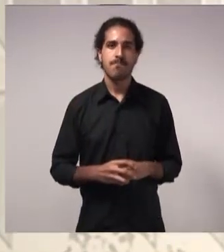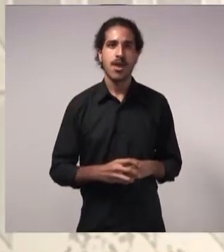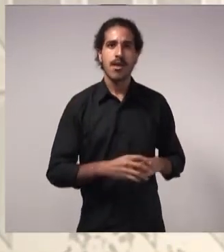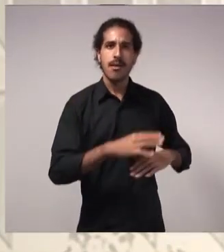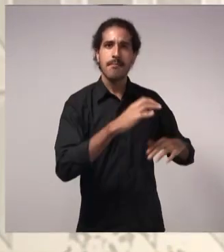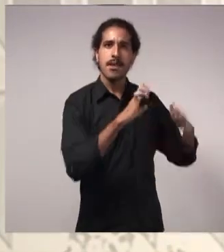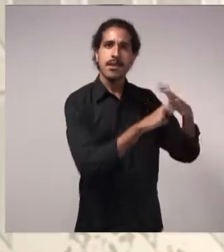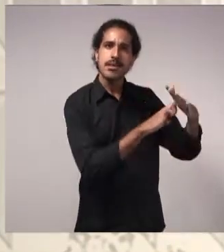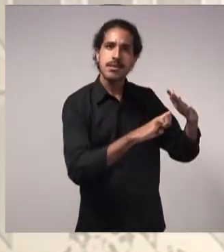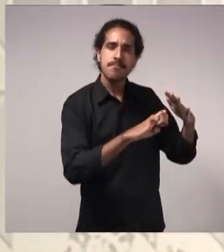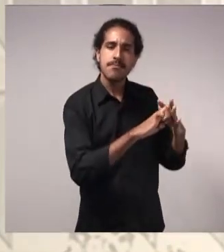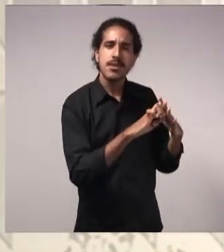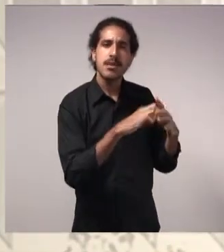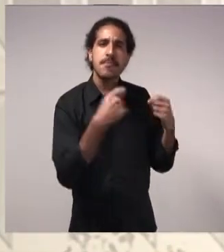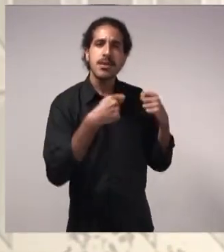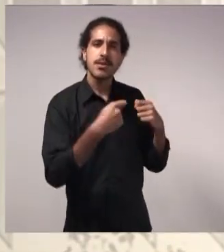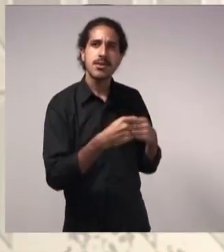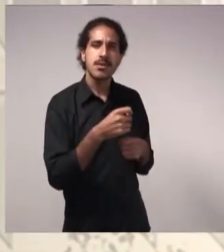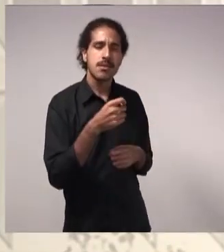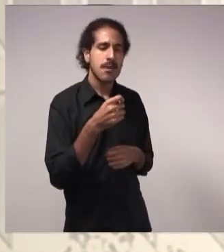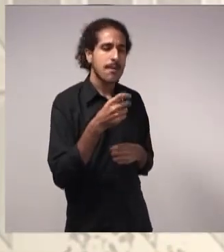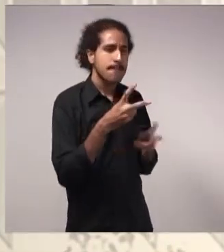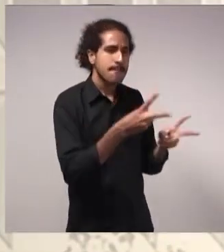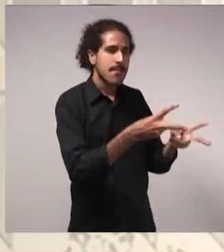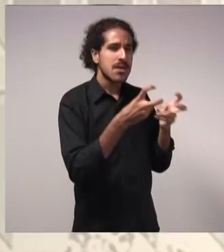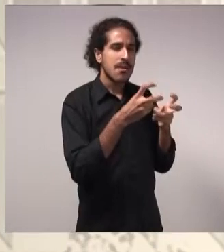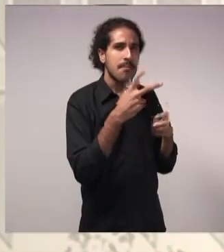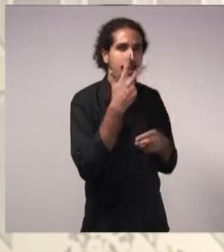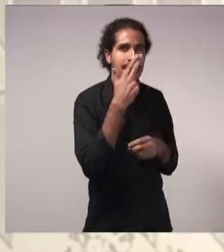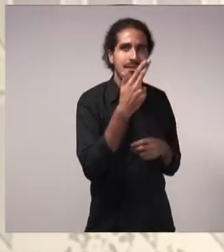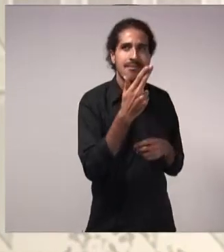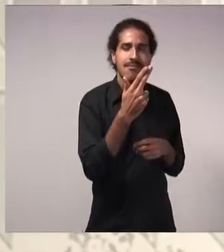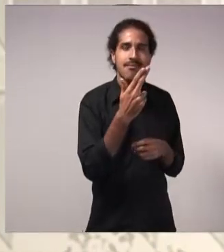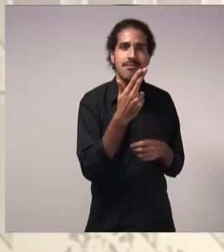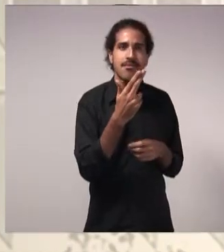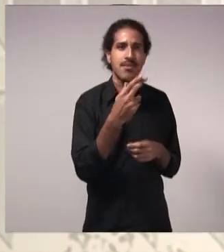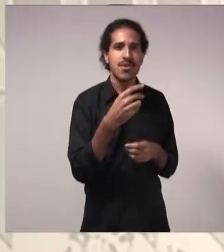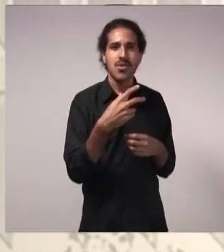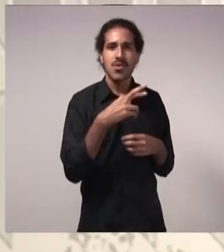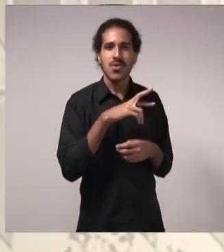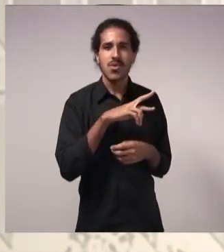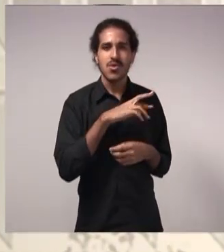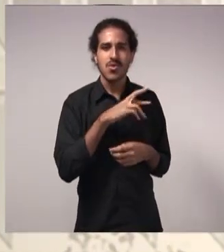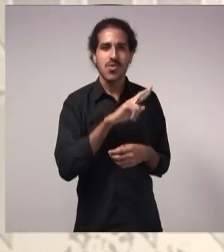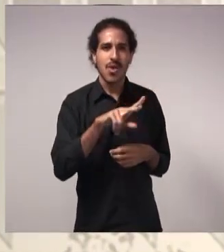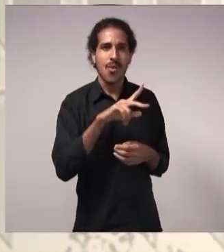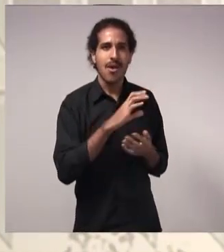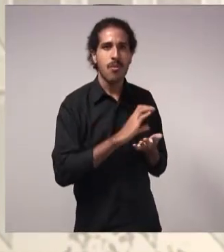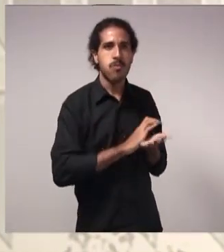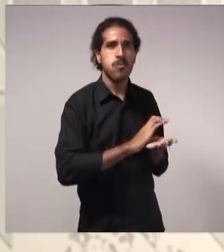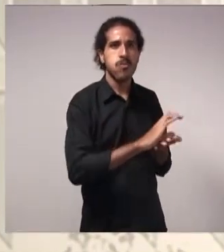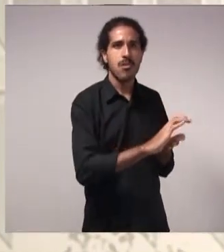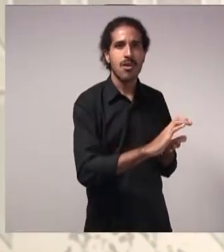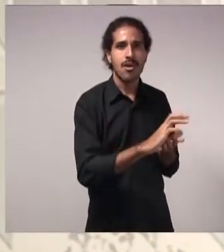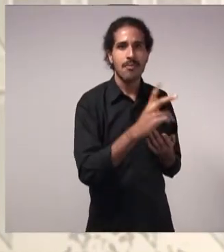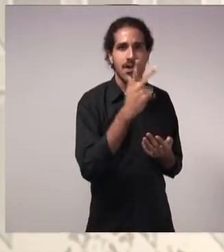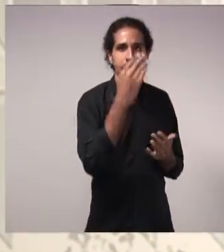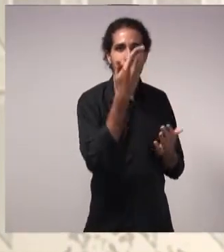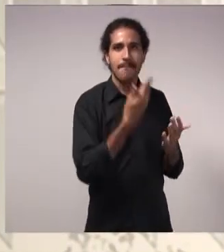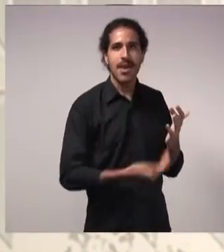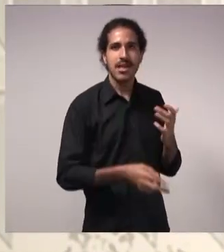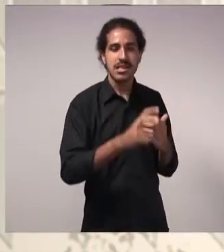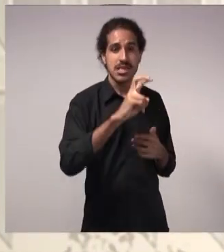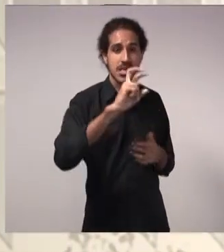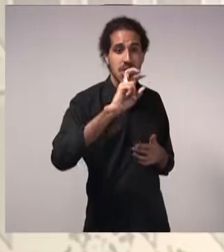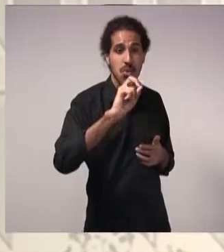enxergar o copo meio vazio, ou seja, ela vai deixar de arrecadar 50 milhões. Ela vai deixar de arrecadar